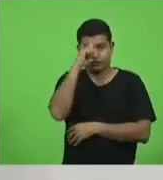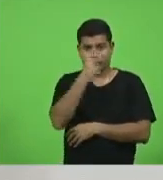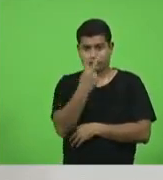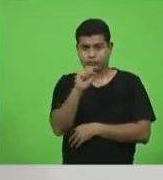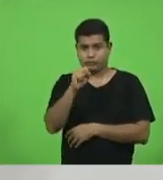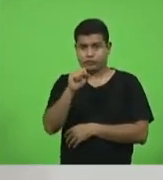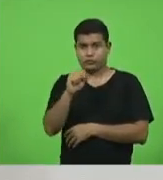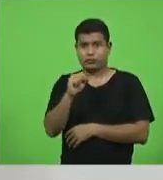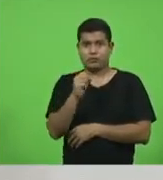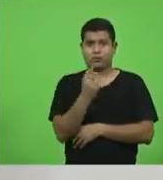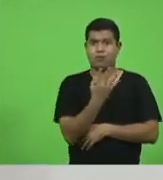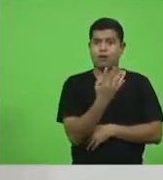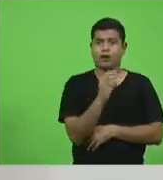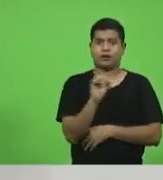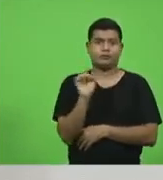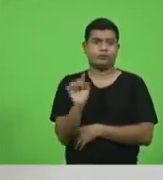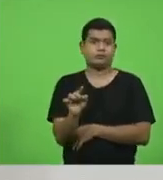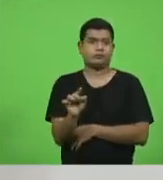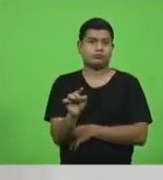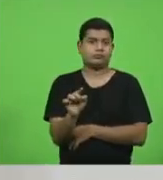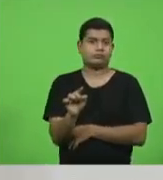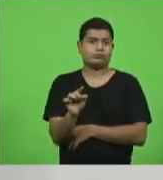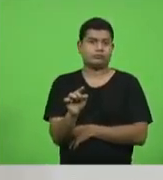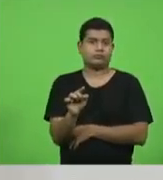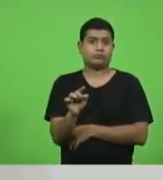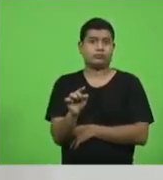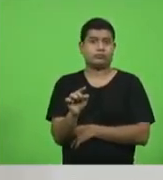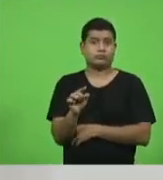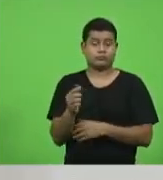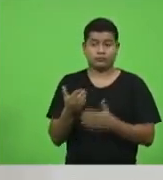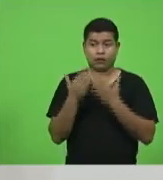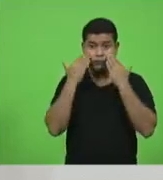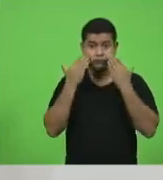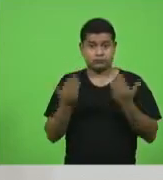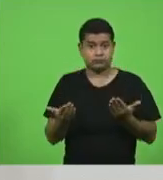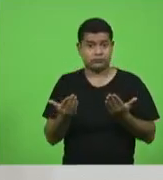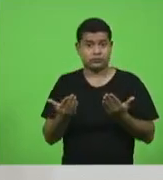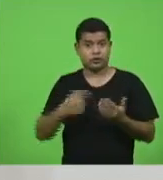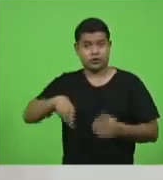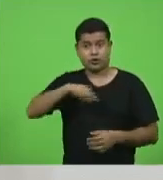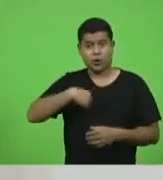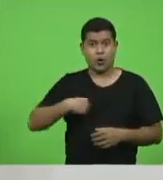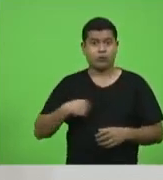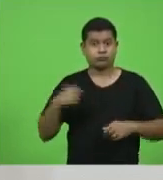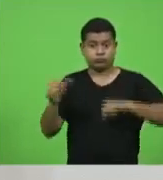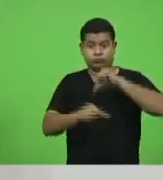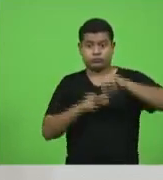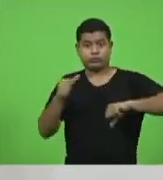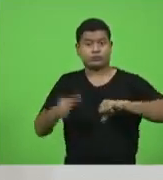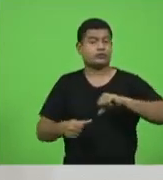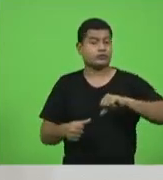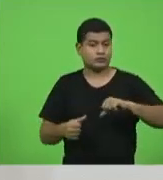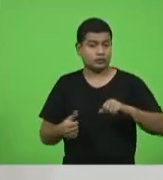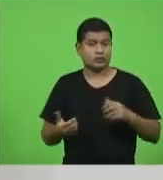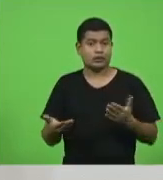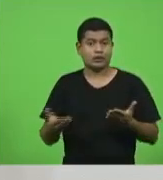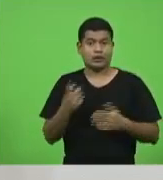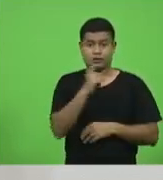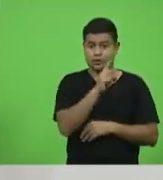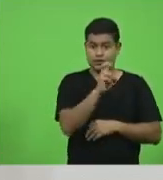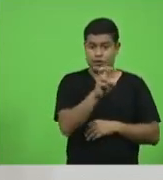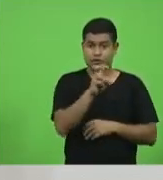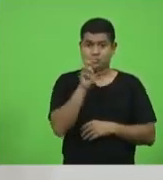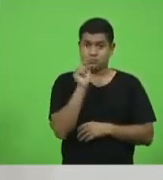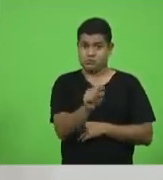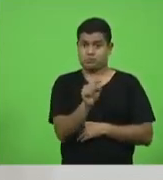40 mil então vejam senhores nós pulamos deputado Ivanates de 15 mil